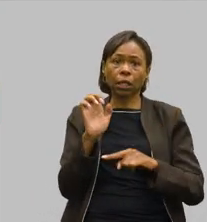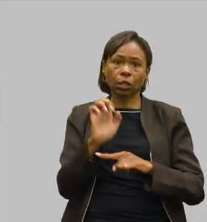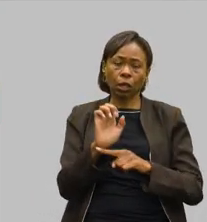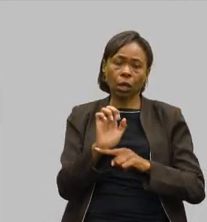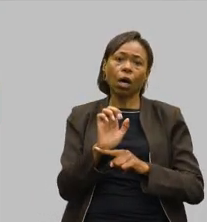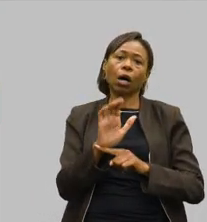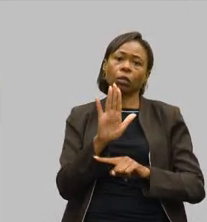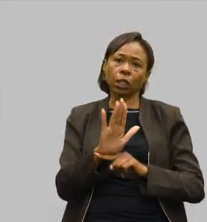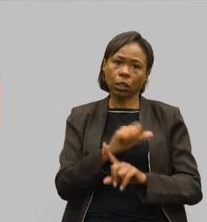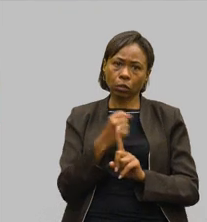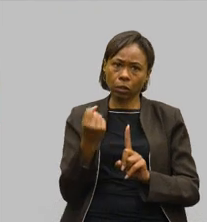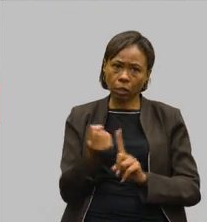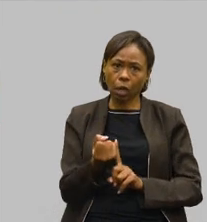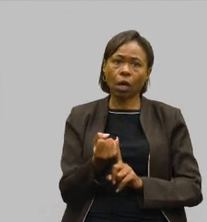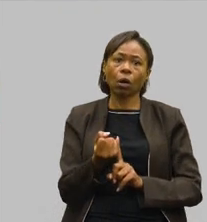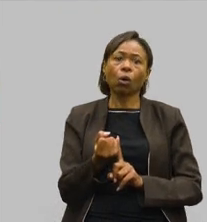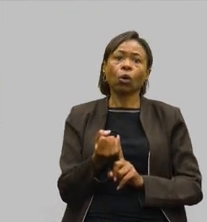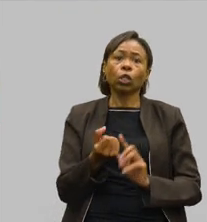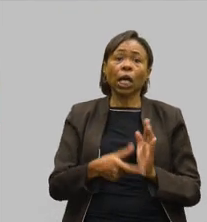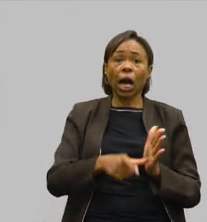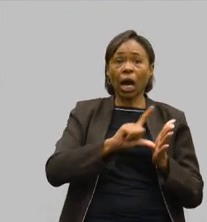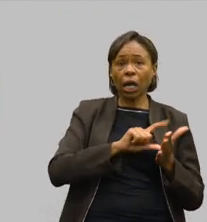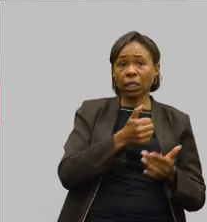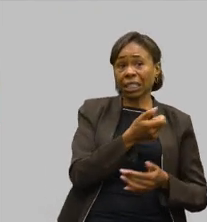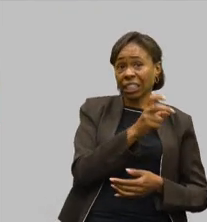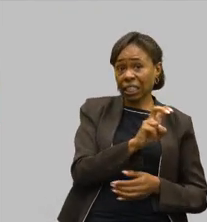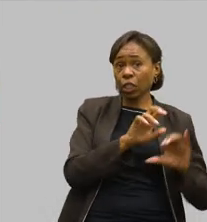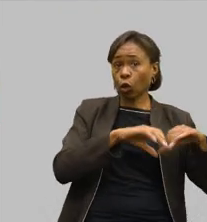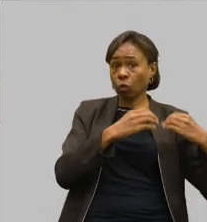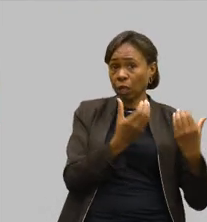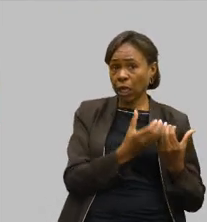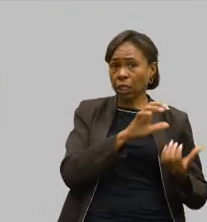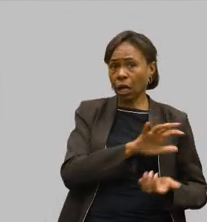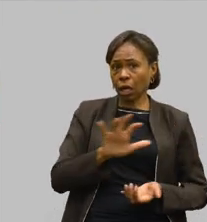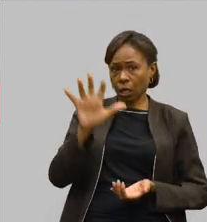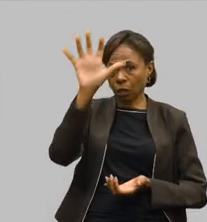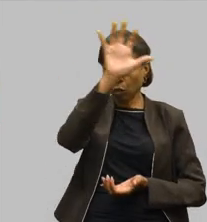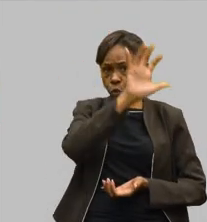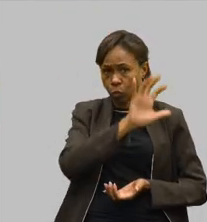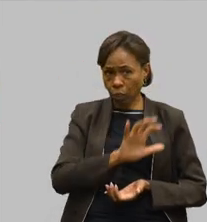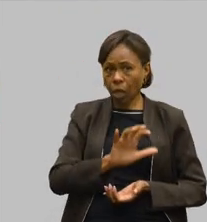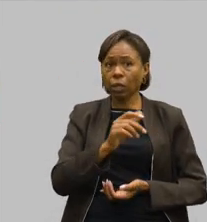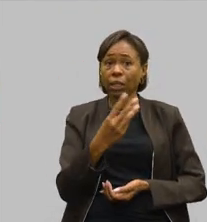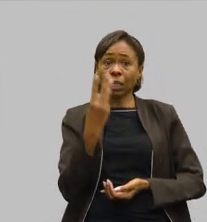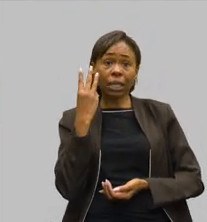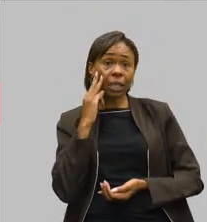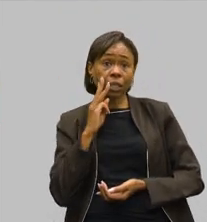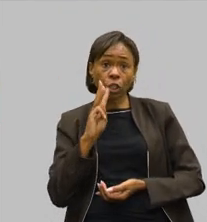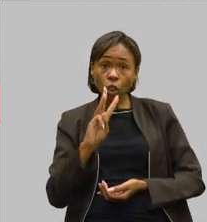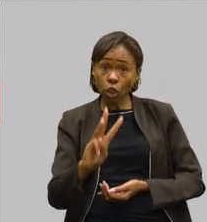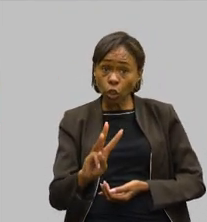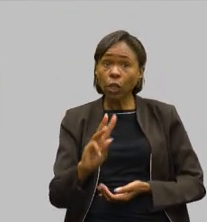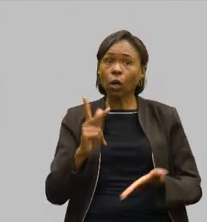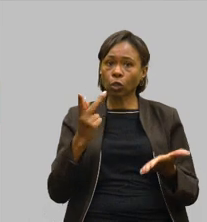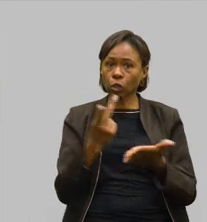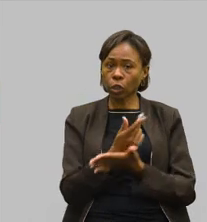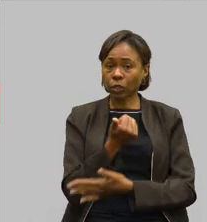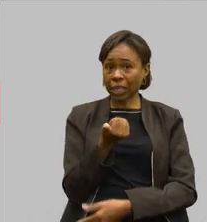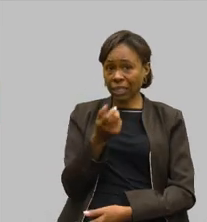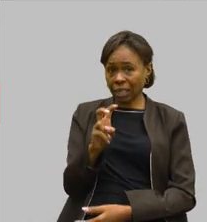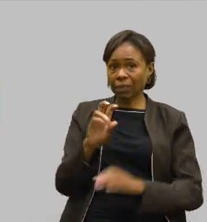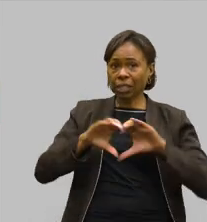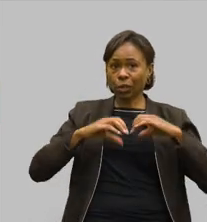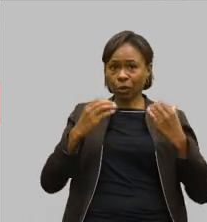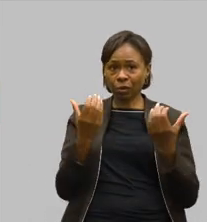Assistência Social, que foi precedida de 15 conferências regionais, em que houve três dias de duração da 15ª Conferência